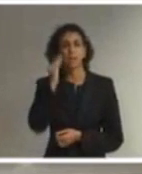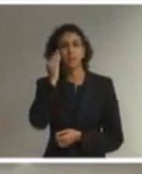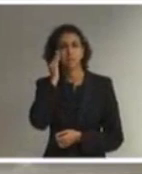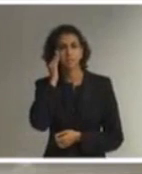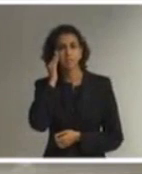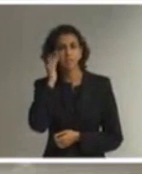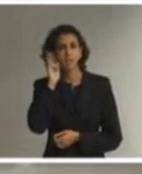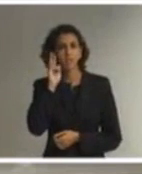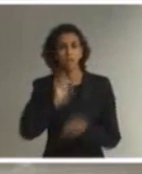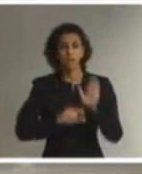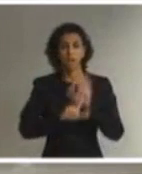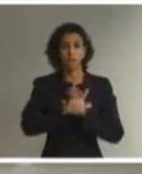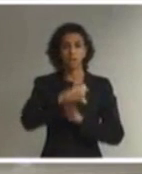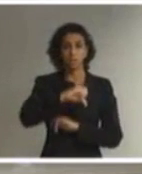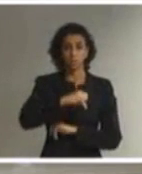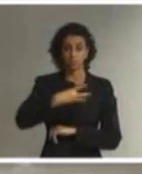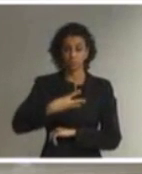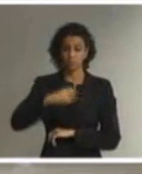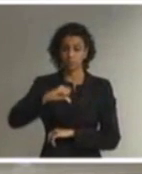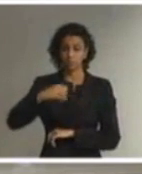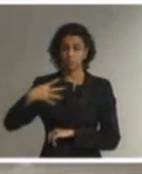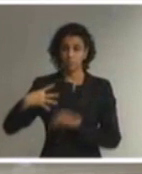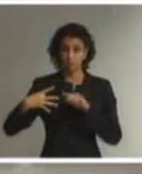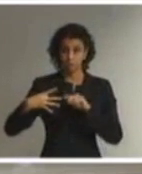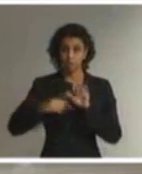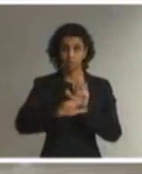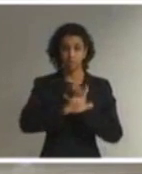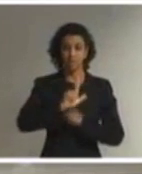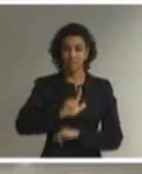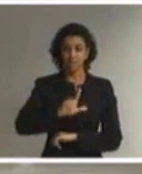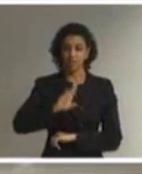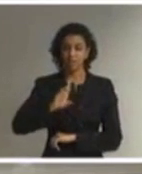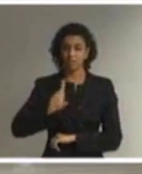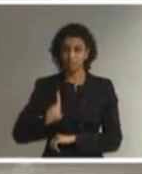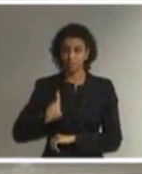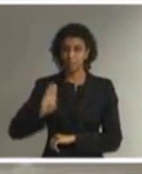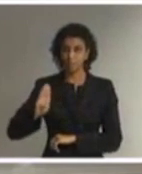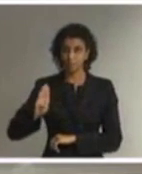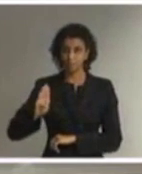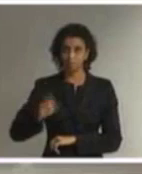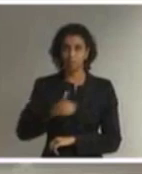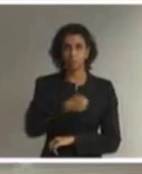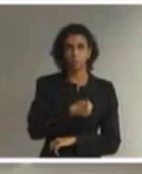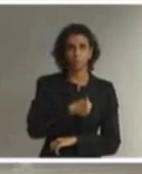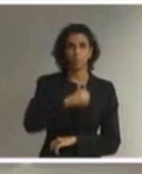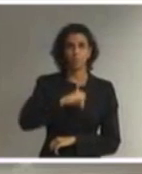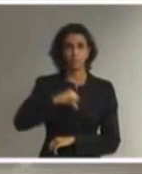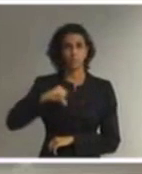à Lei 9.394, a LDB, de 1996,